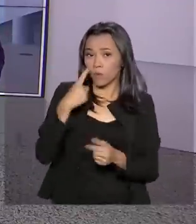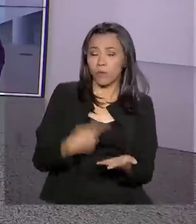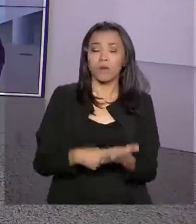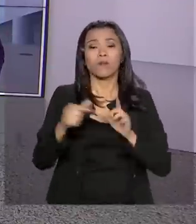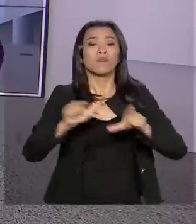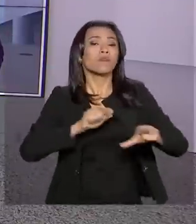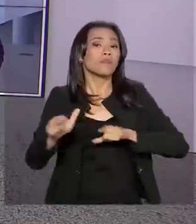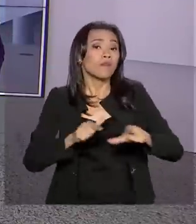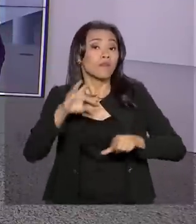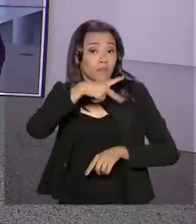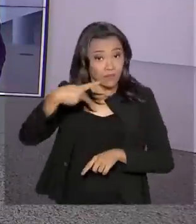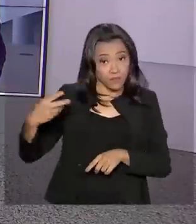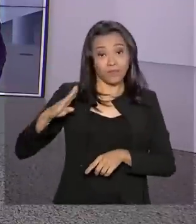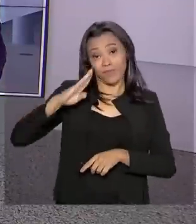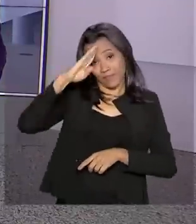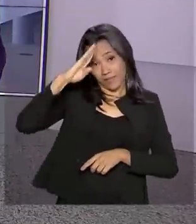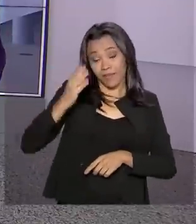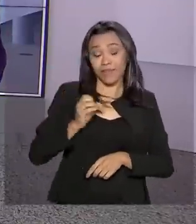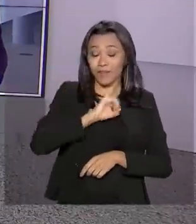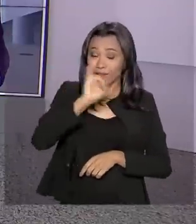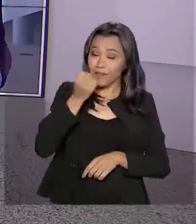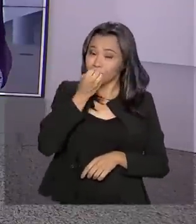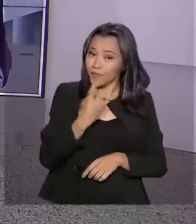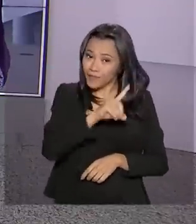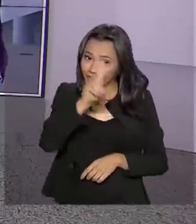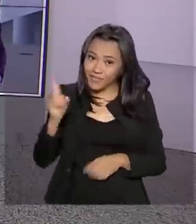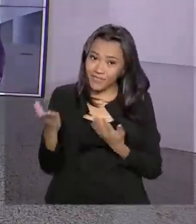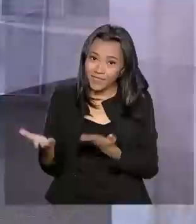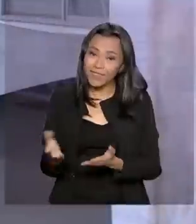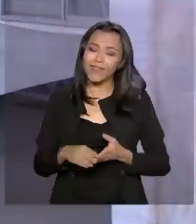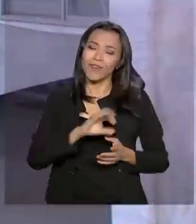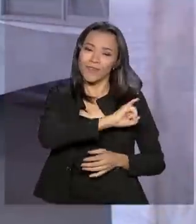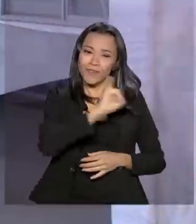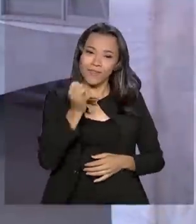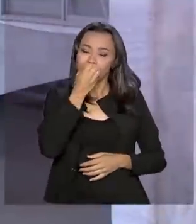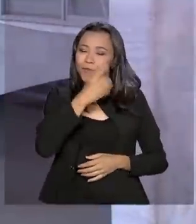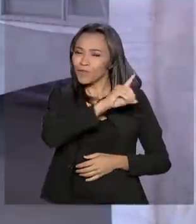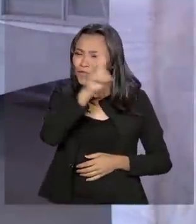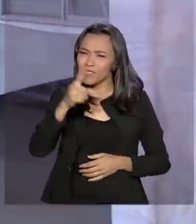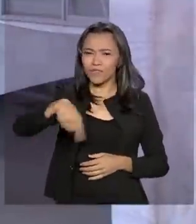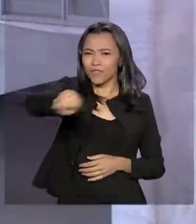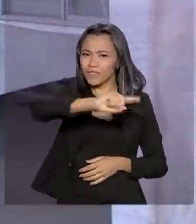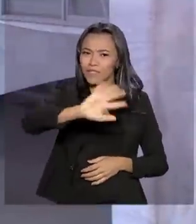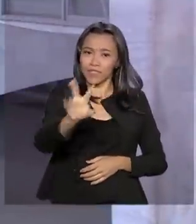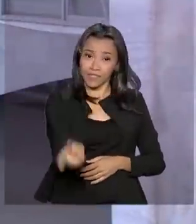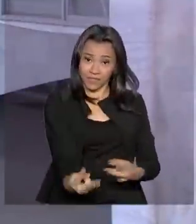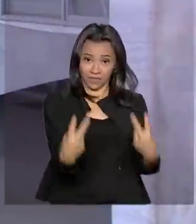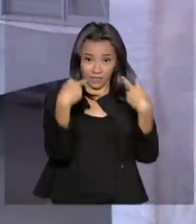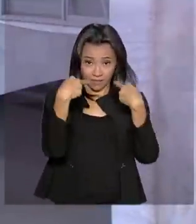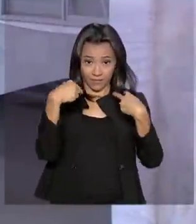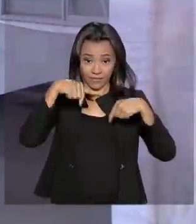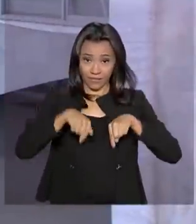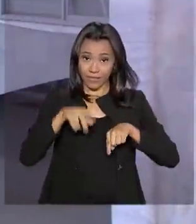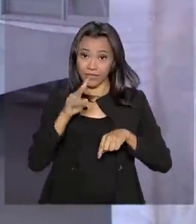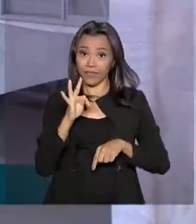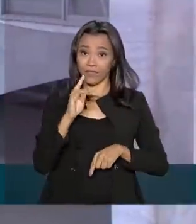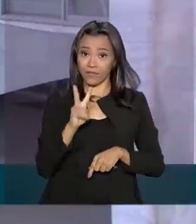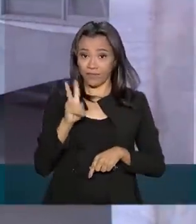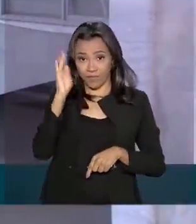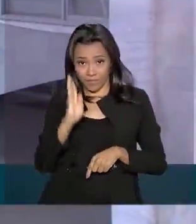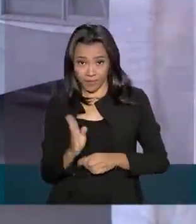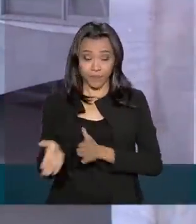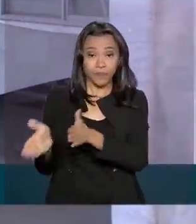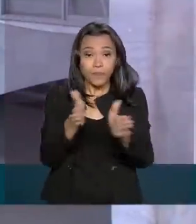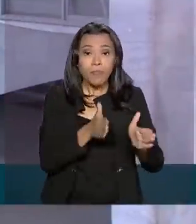presidente Jair Bolsonaro. Olá Luana, bom dia pra você. Olá Carla, bom dia. Bom dia a todos que nos acompanham aqui na TV Brasil. O presidente Jair